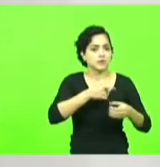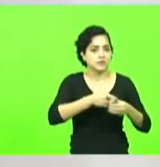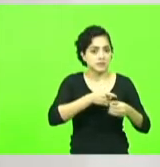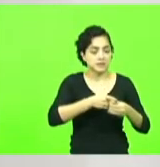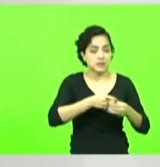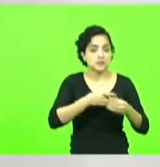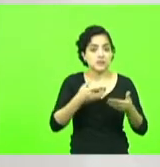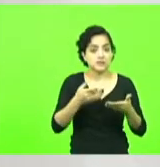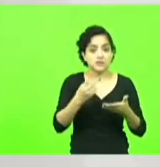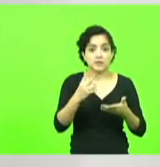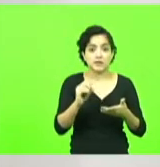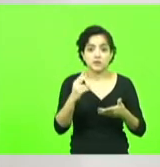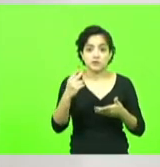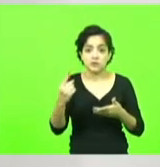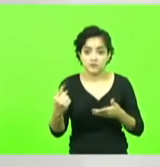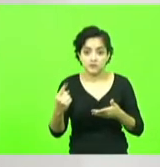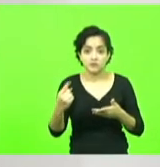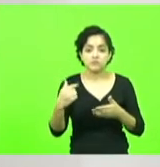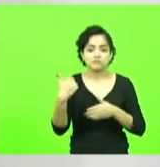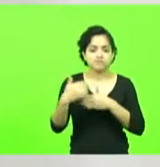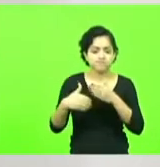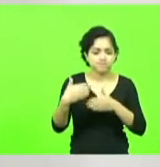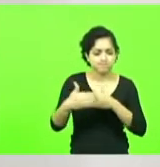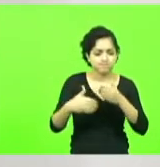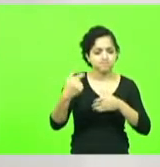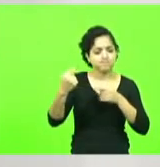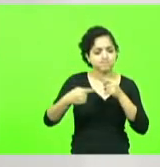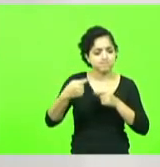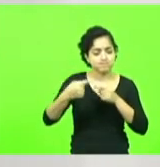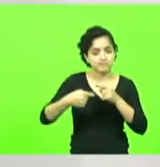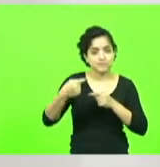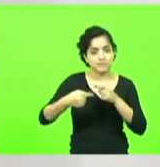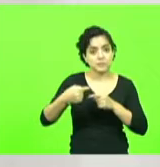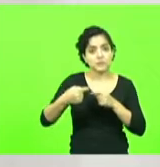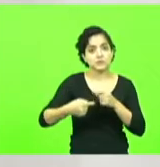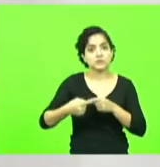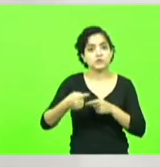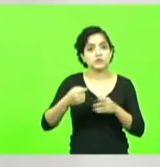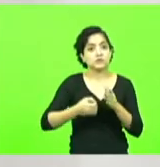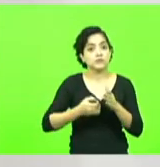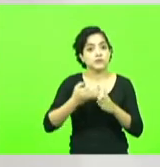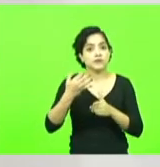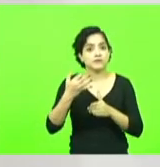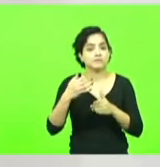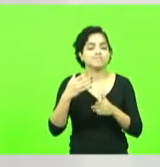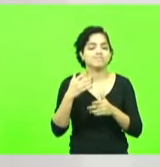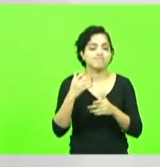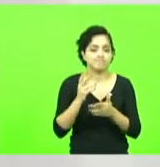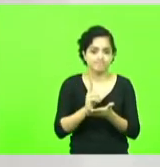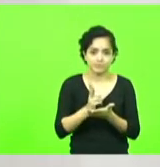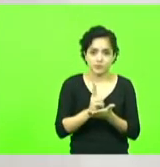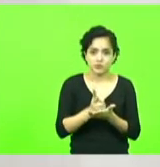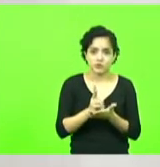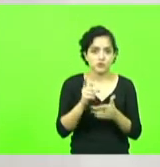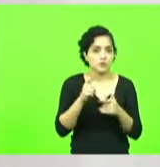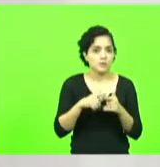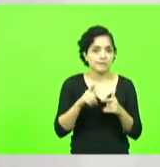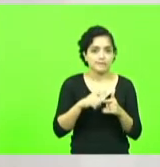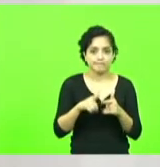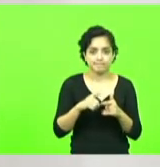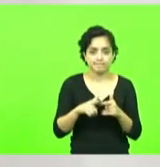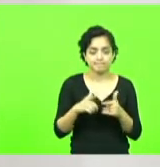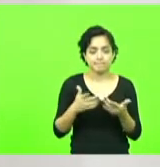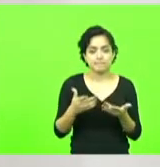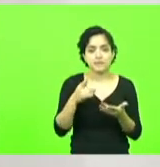mesmo depois daquela ampla discussão a gente continua com esse problema ontem